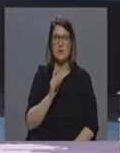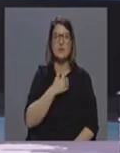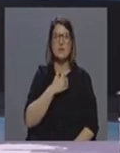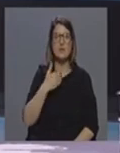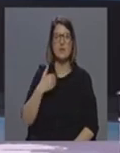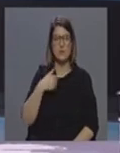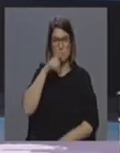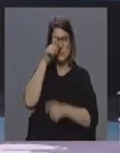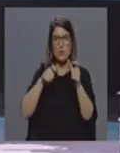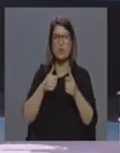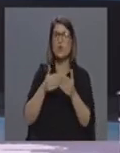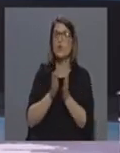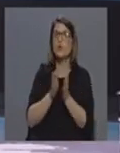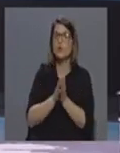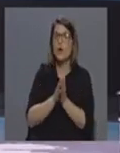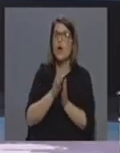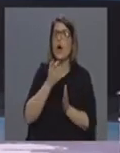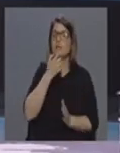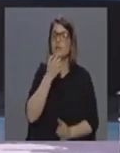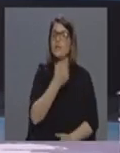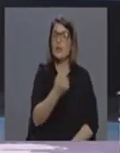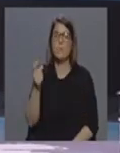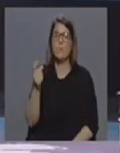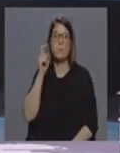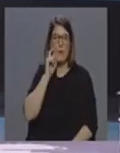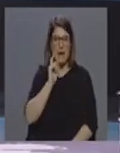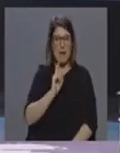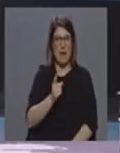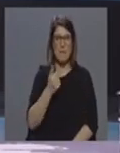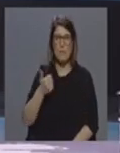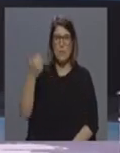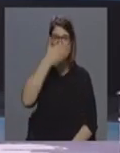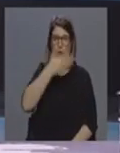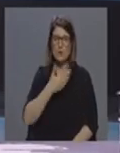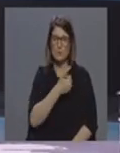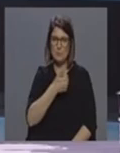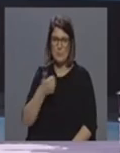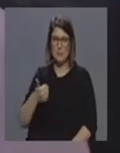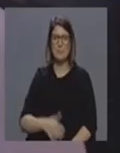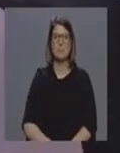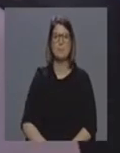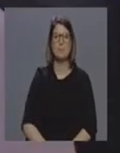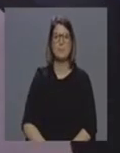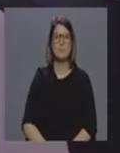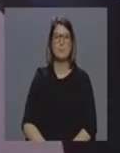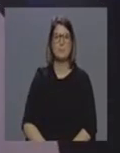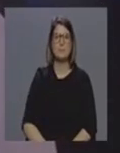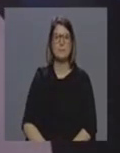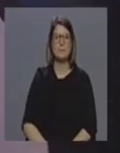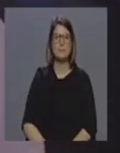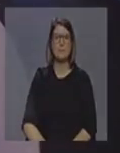de todos começa no comportamento de cada um boa noite fica bem Música